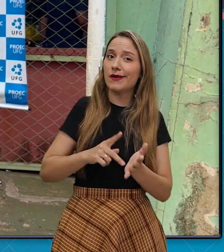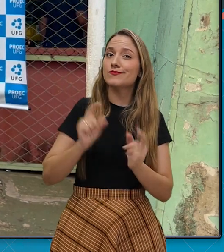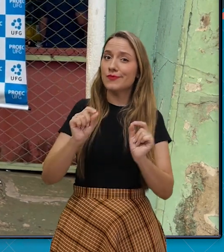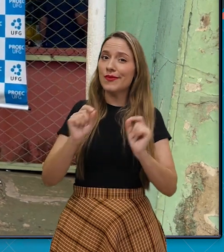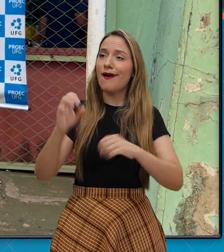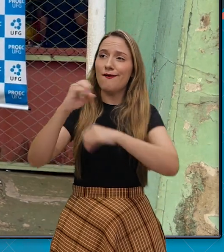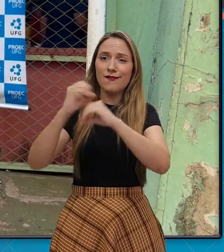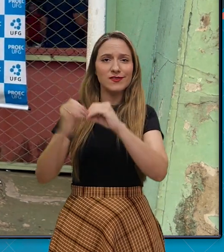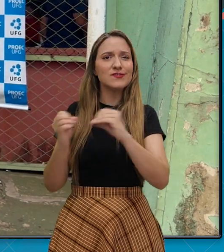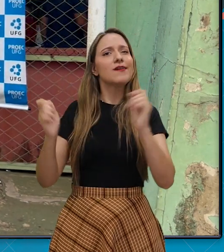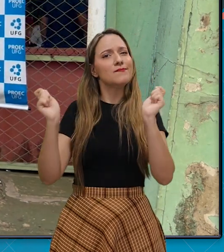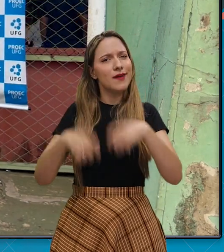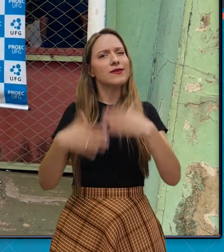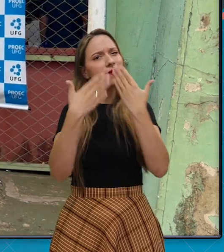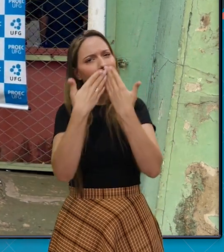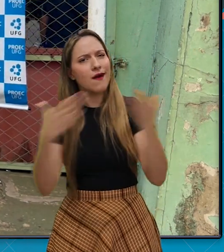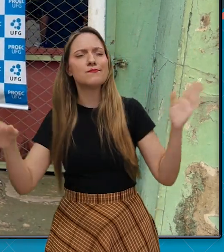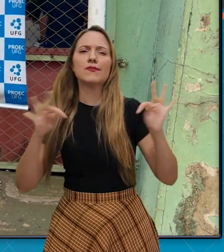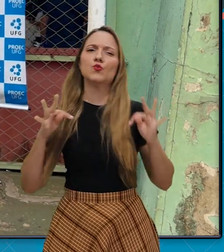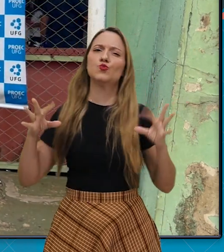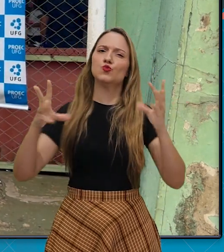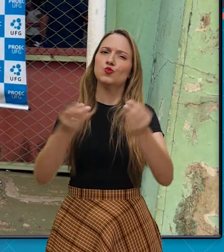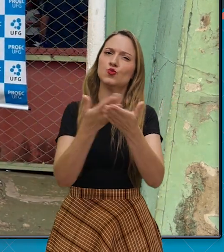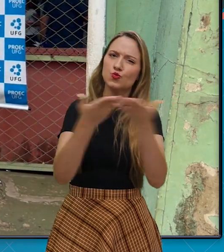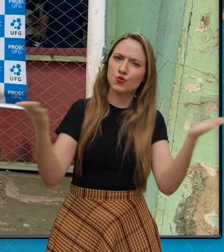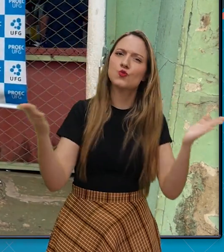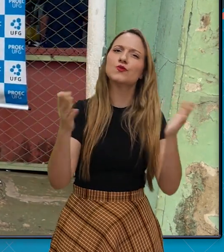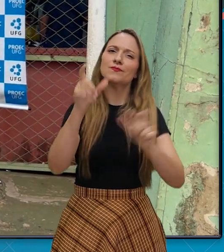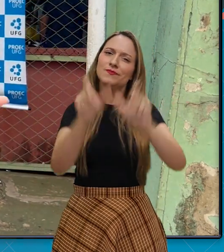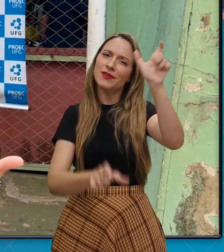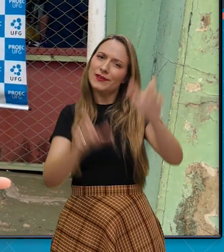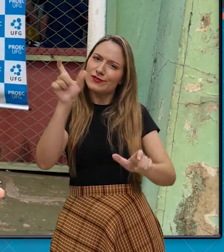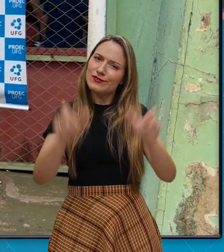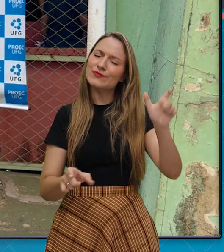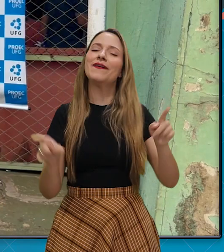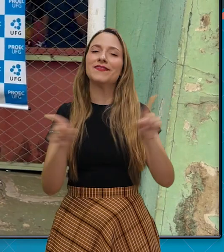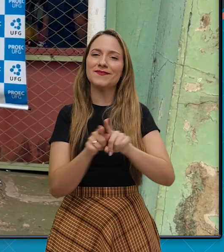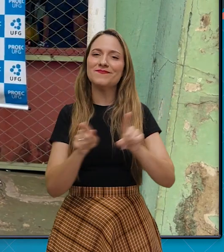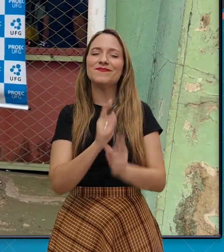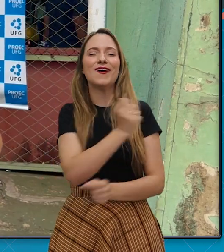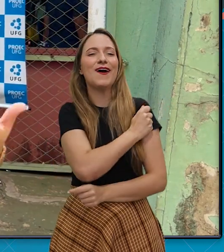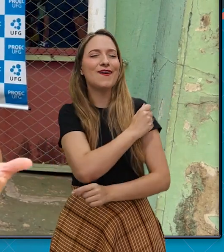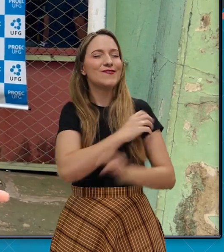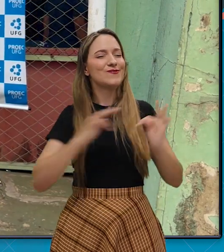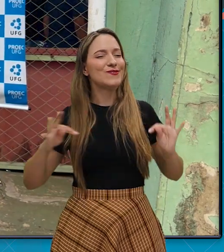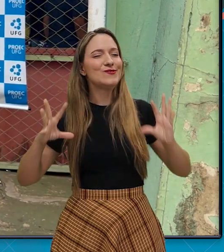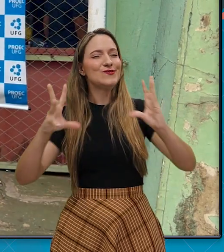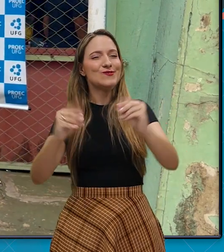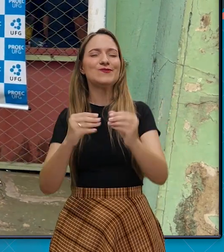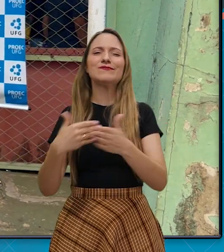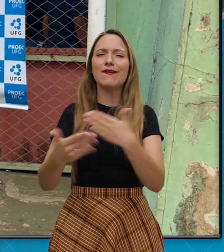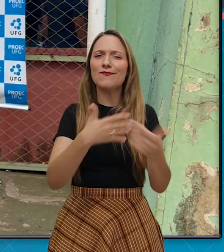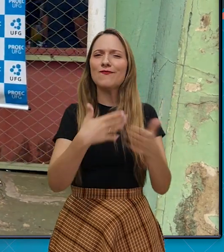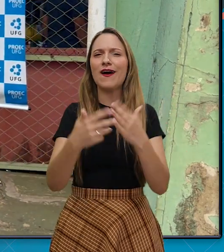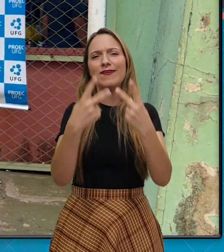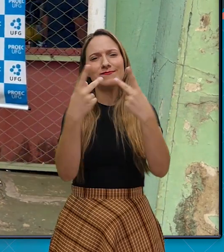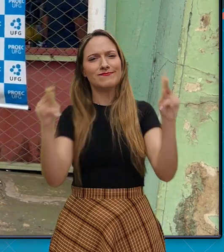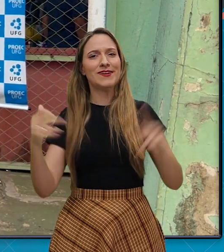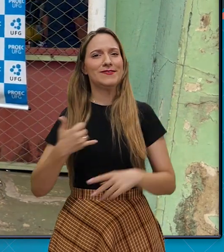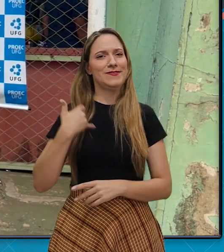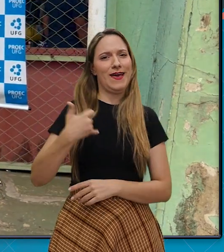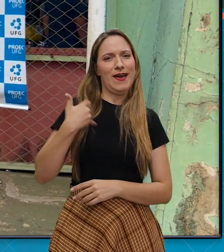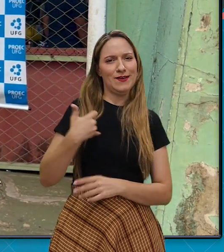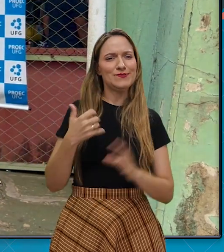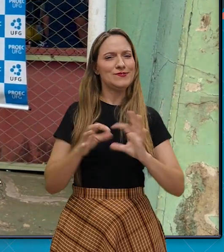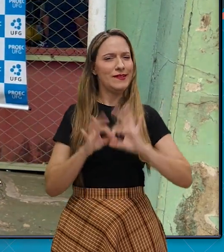verdade, a universidade está bem próxima. Ela é aberta para todo mundo, para todas as pessoas, para todos os alunos, independente